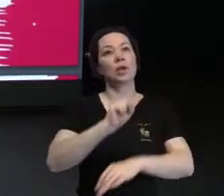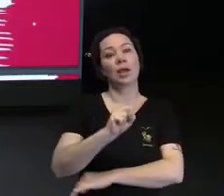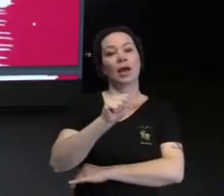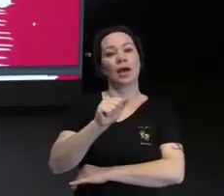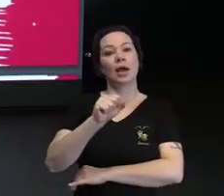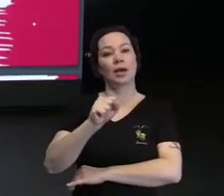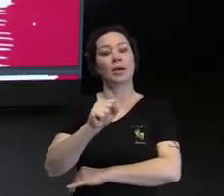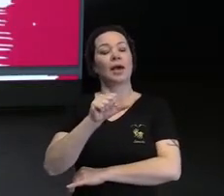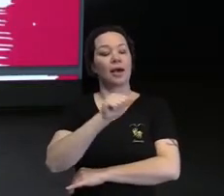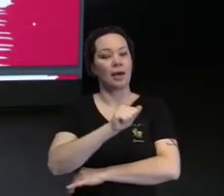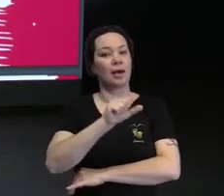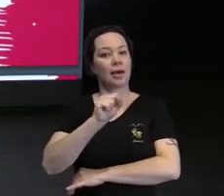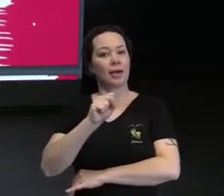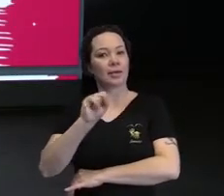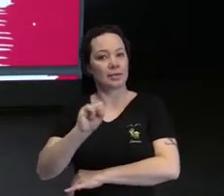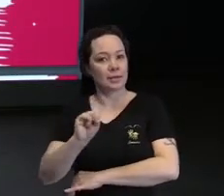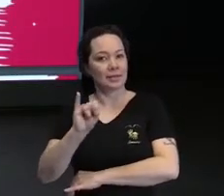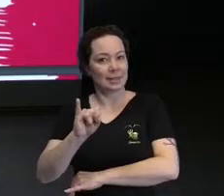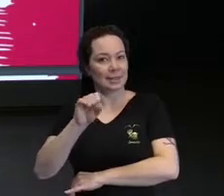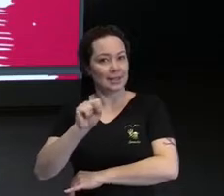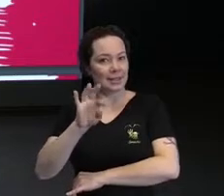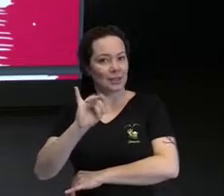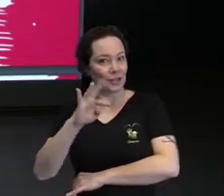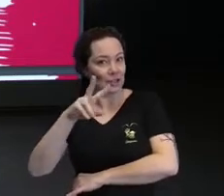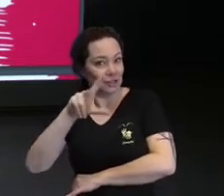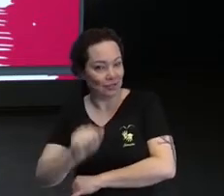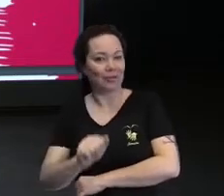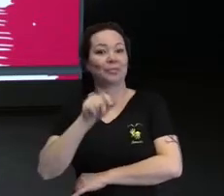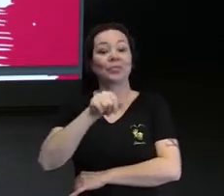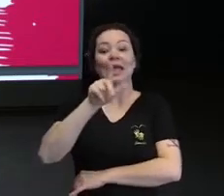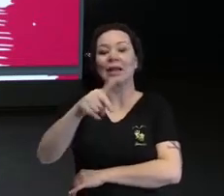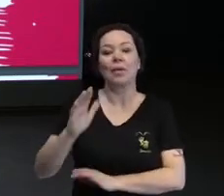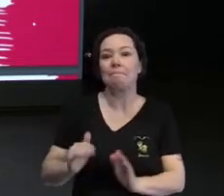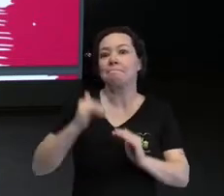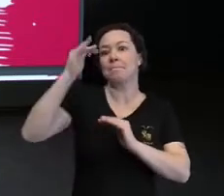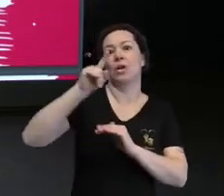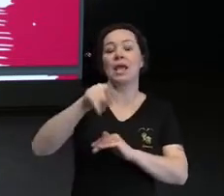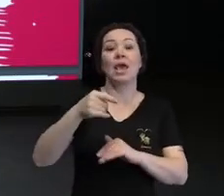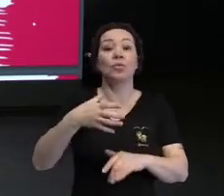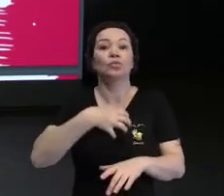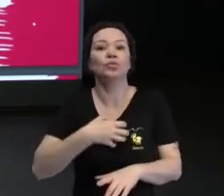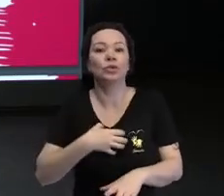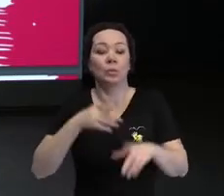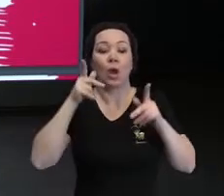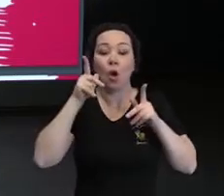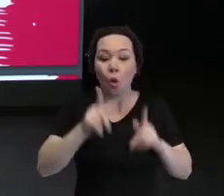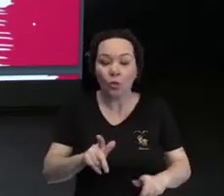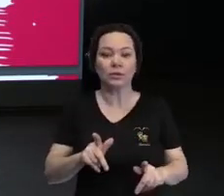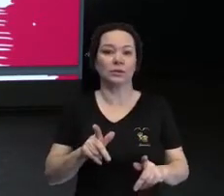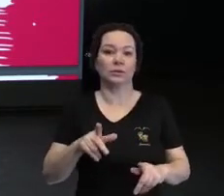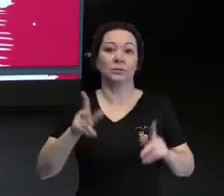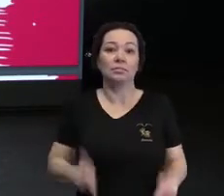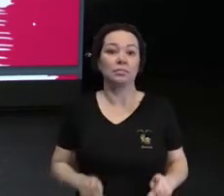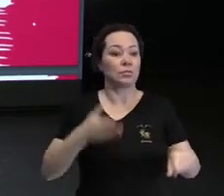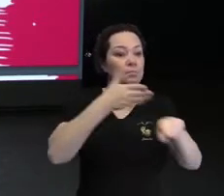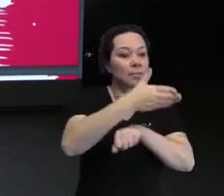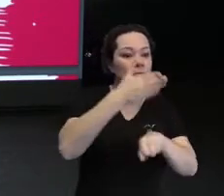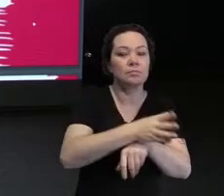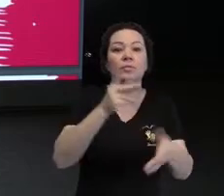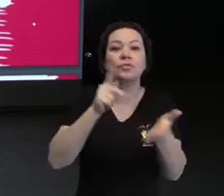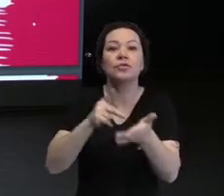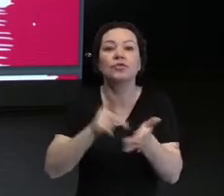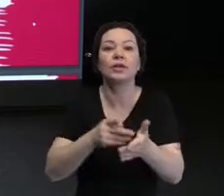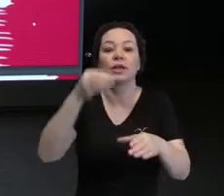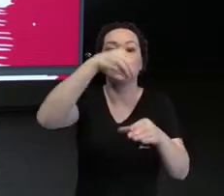ela não é maior do que ninguém. Ela é um recurso pra você poder ter participação efetiva na